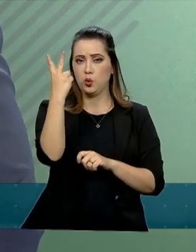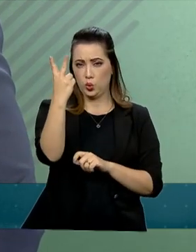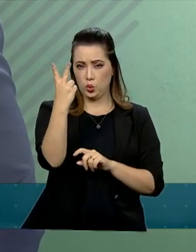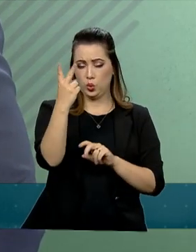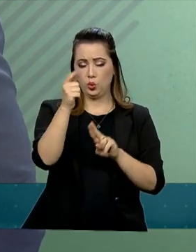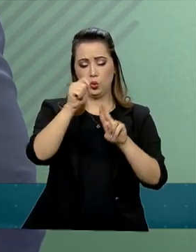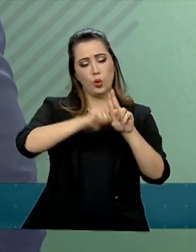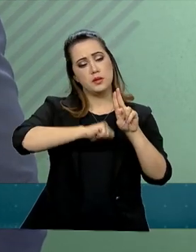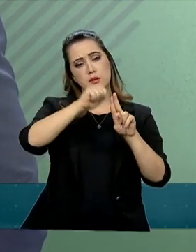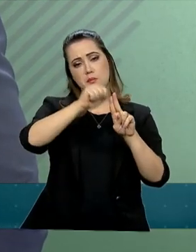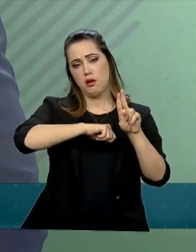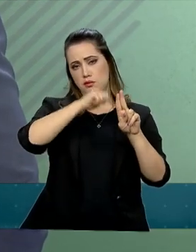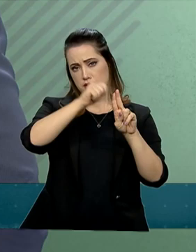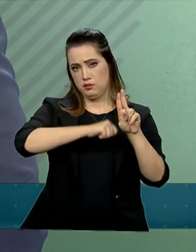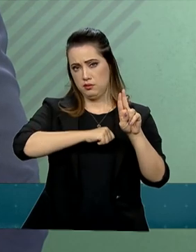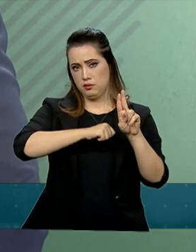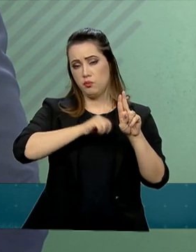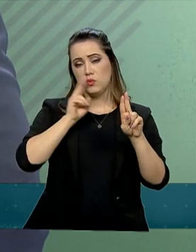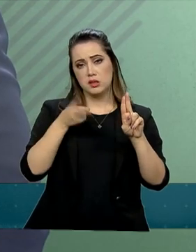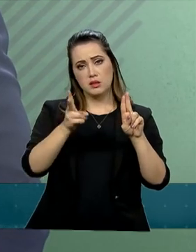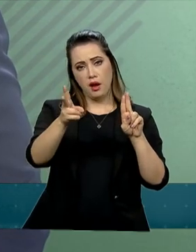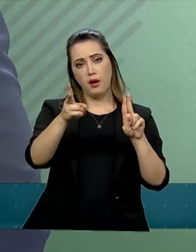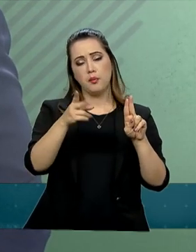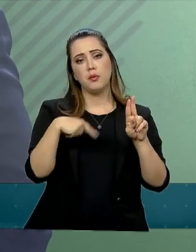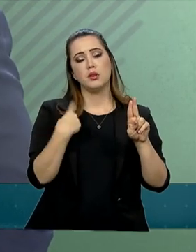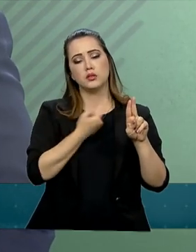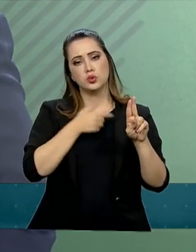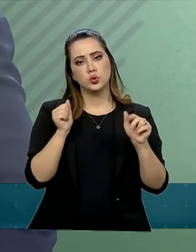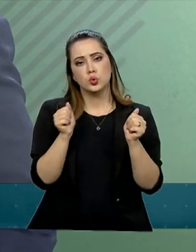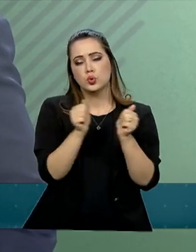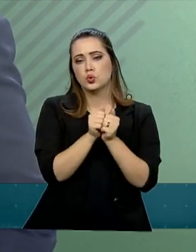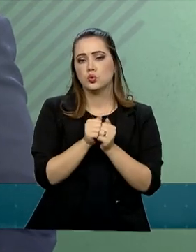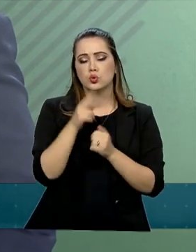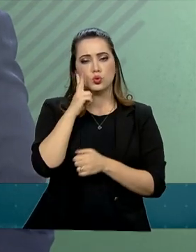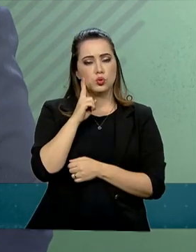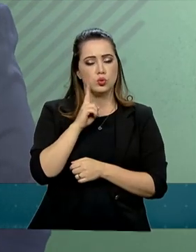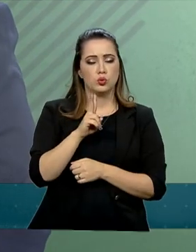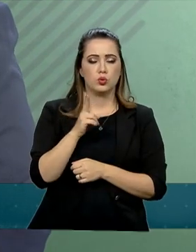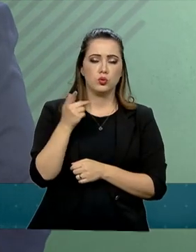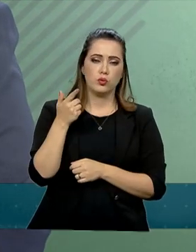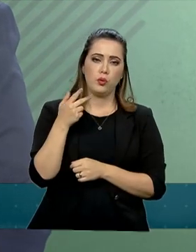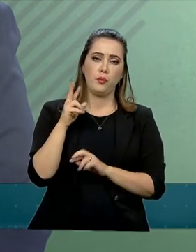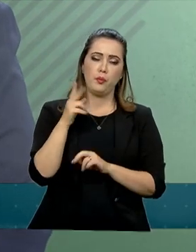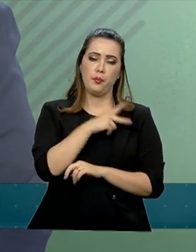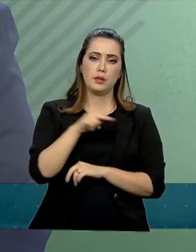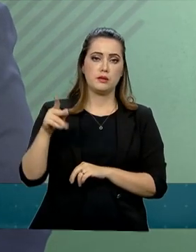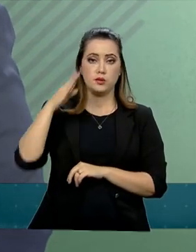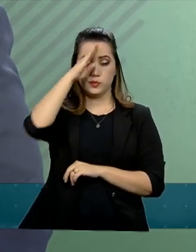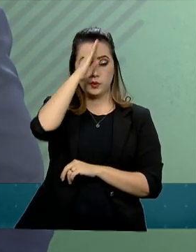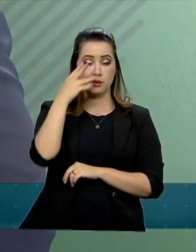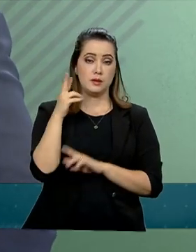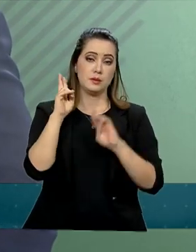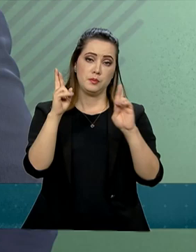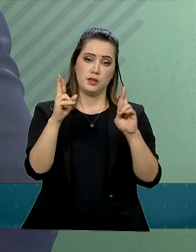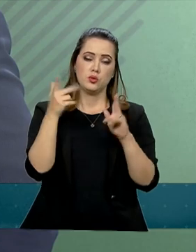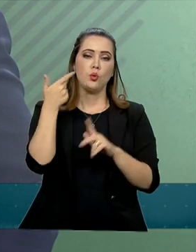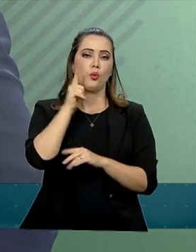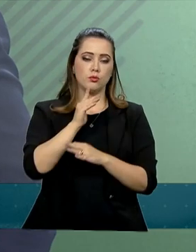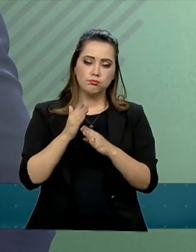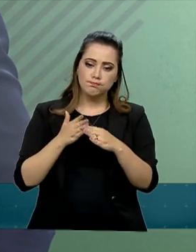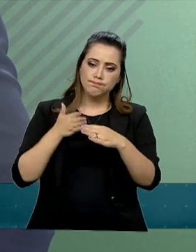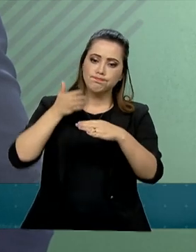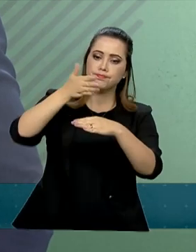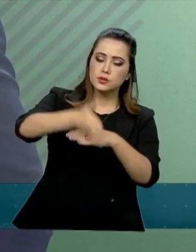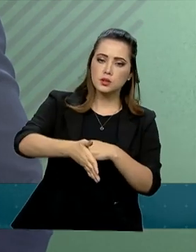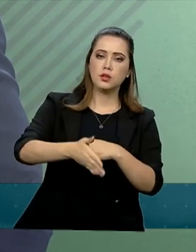é feito. A gente tem esperança de que nós tenhamos a possibilidade de conseguirmos passar mais essa barreira sem a